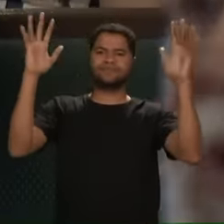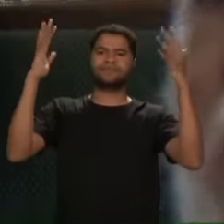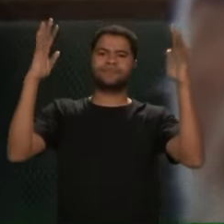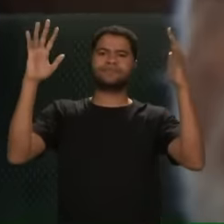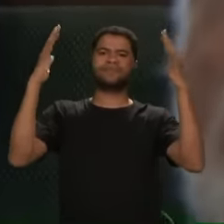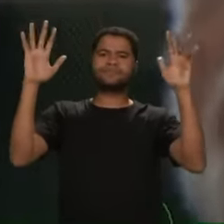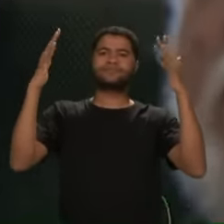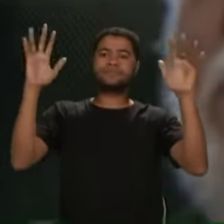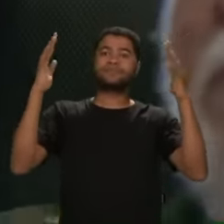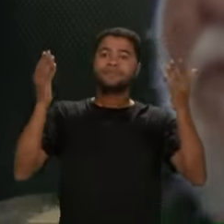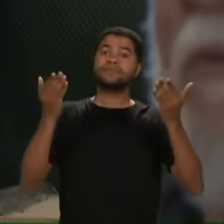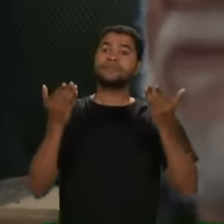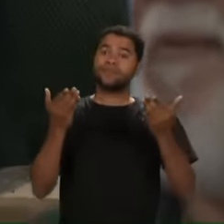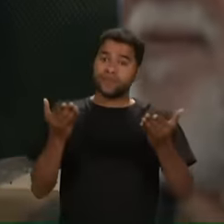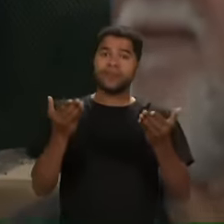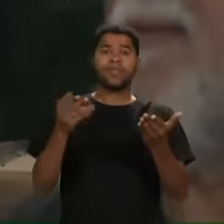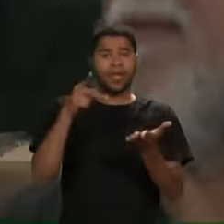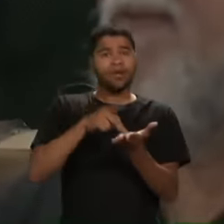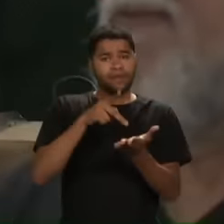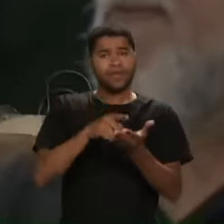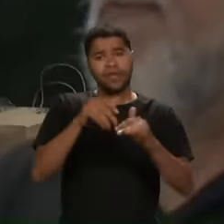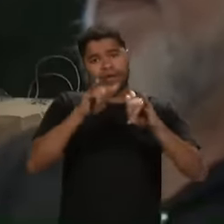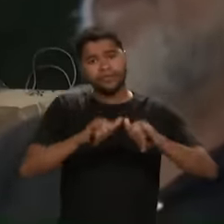Aqui está esta verdade